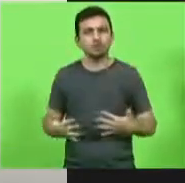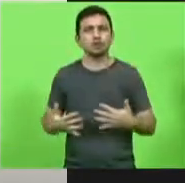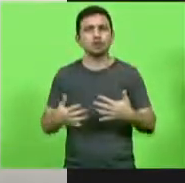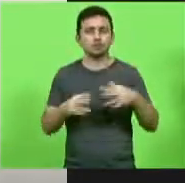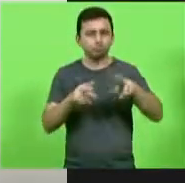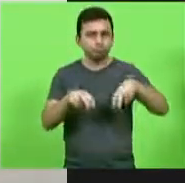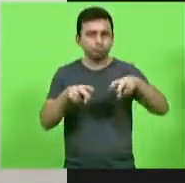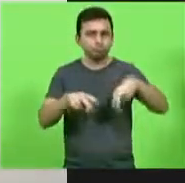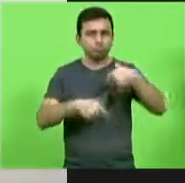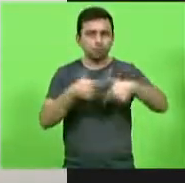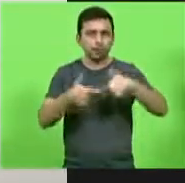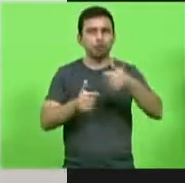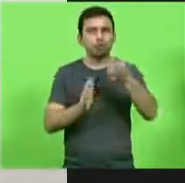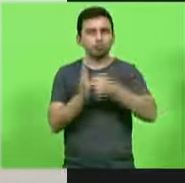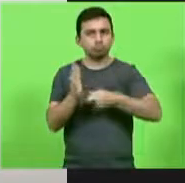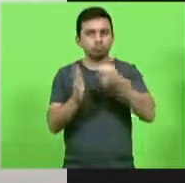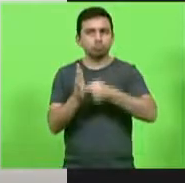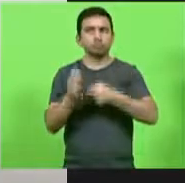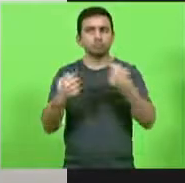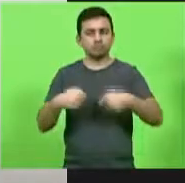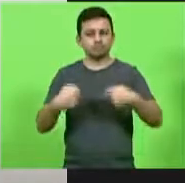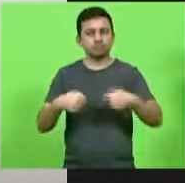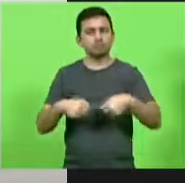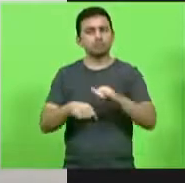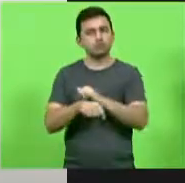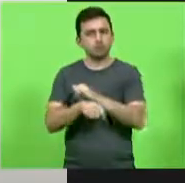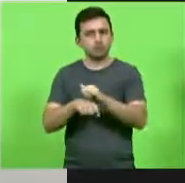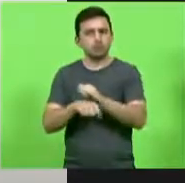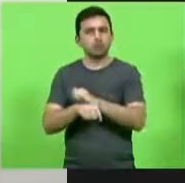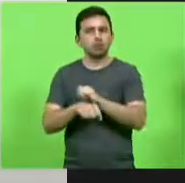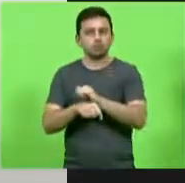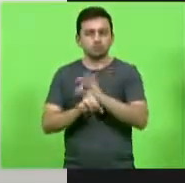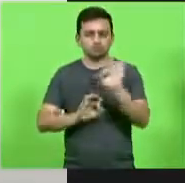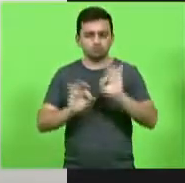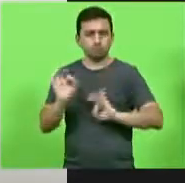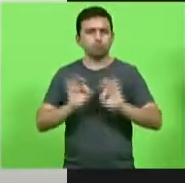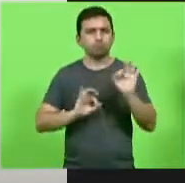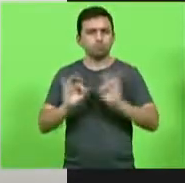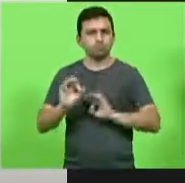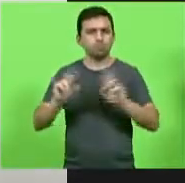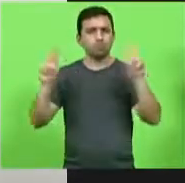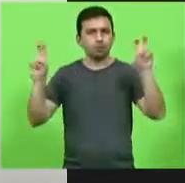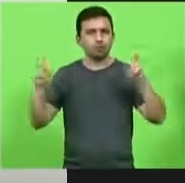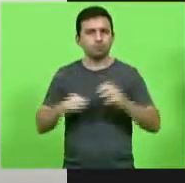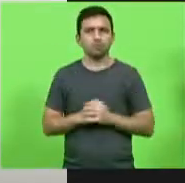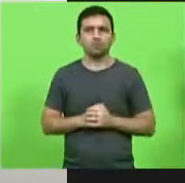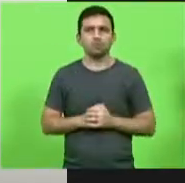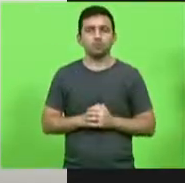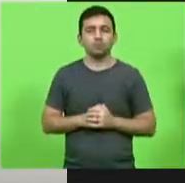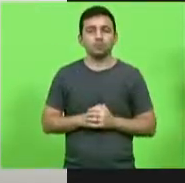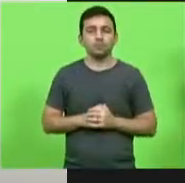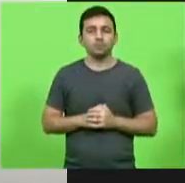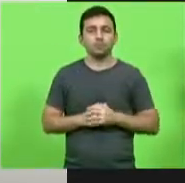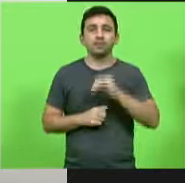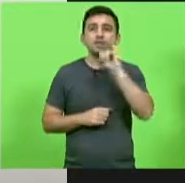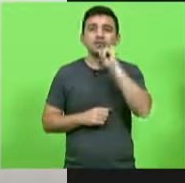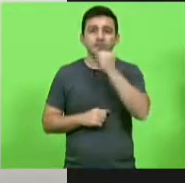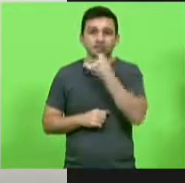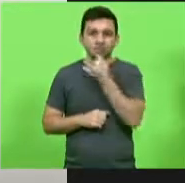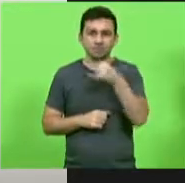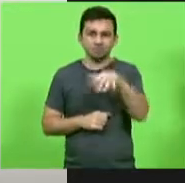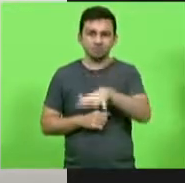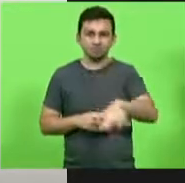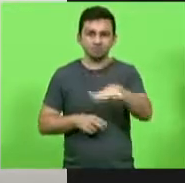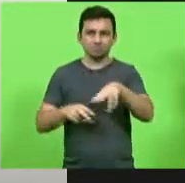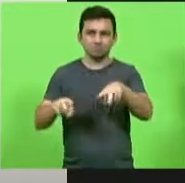agricultoras cobrando medidas em relação a esse tema infelizmente esse